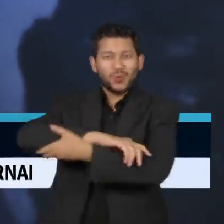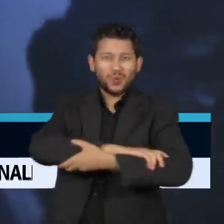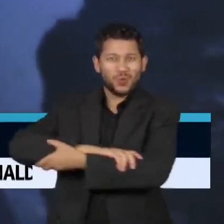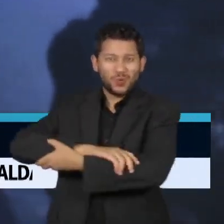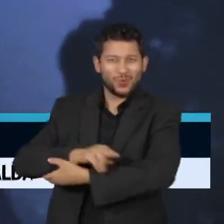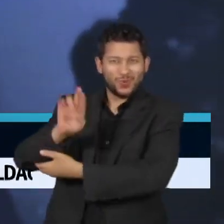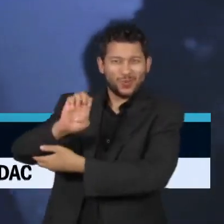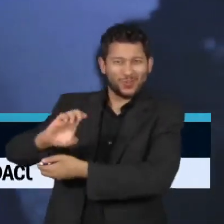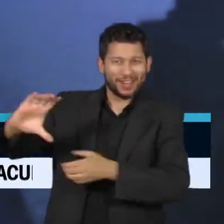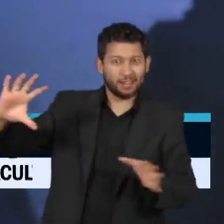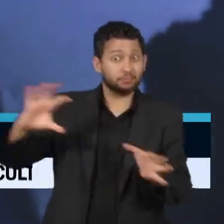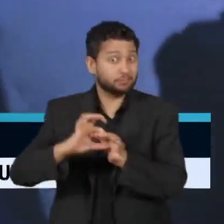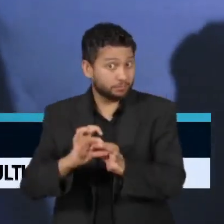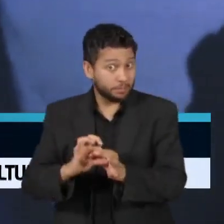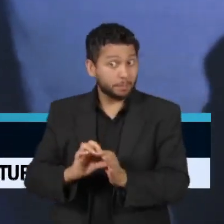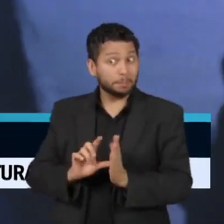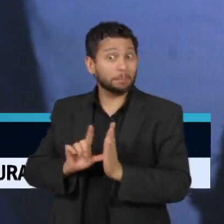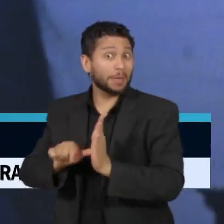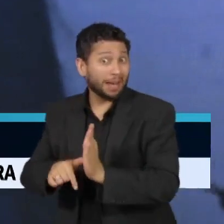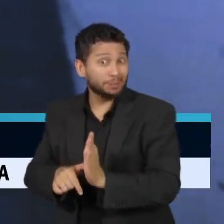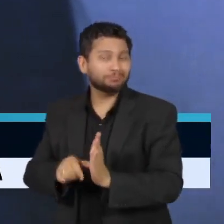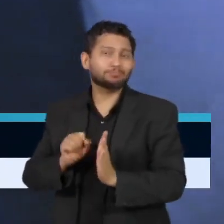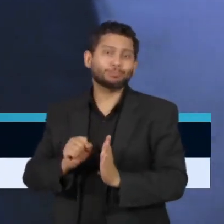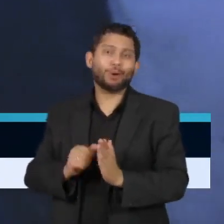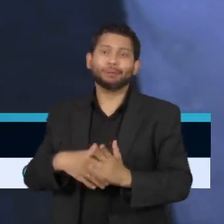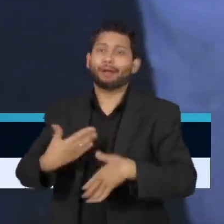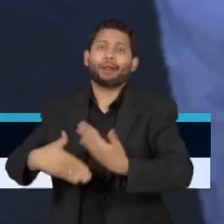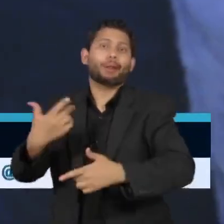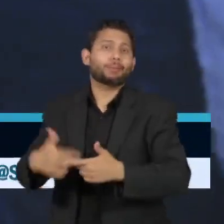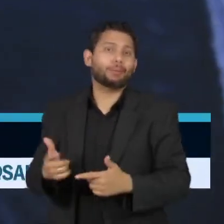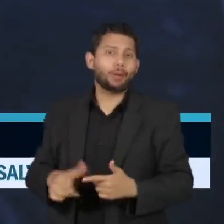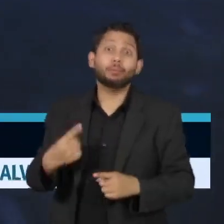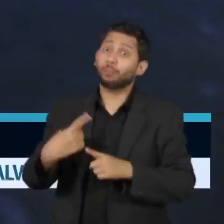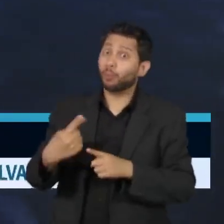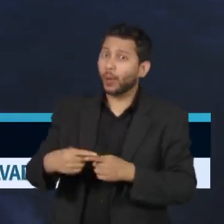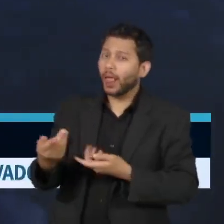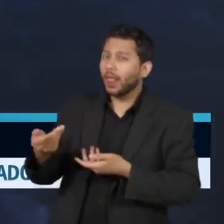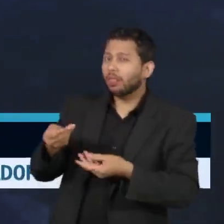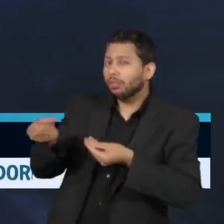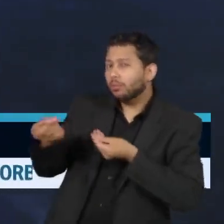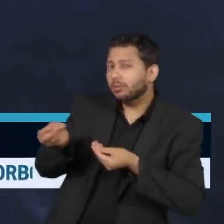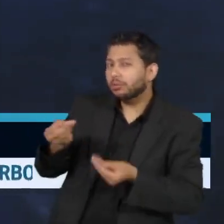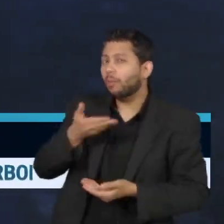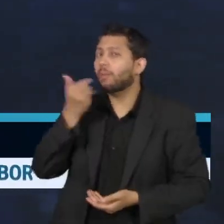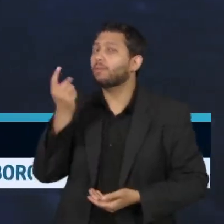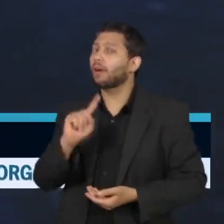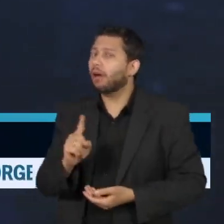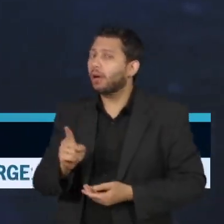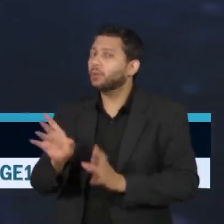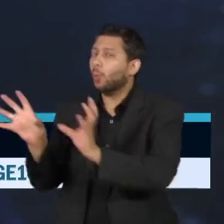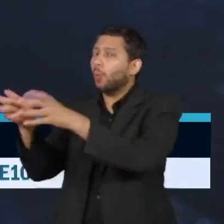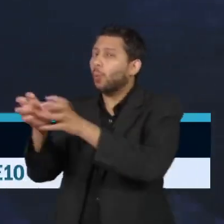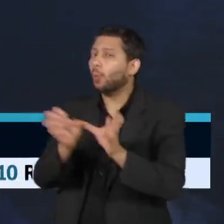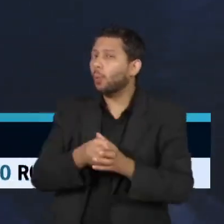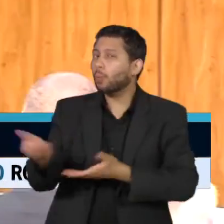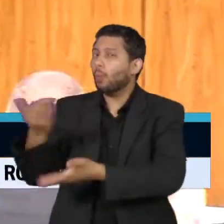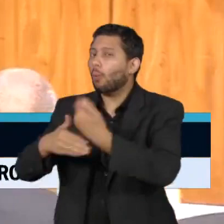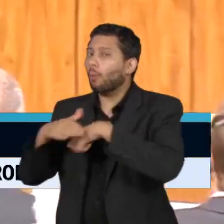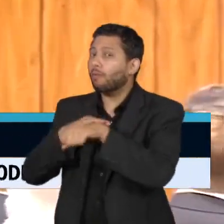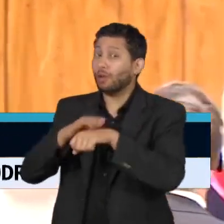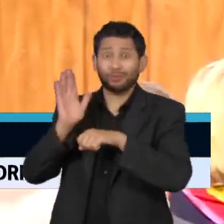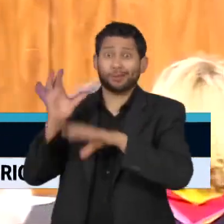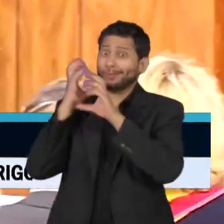prazo pode ser atropelado pela complexidade das negociações e das conversas entre os blocos, que já duram 20 anos.